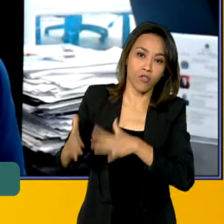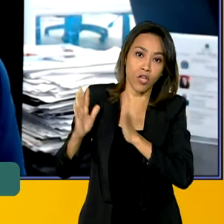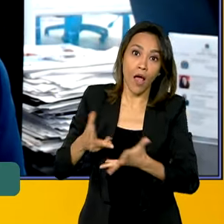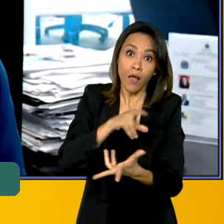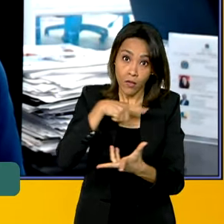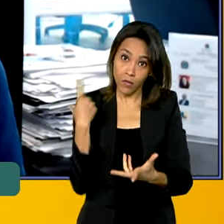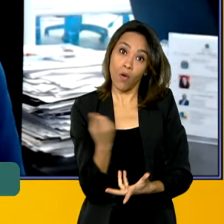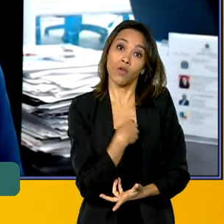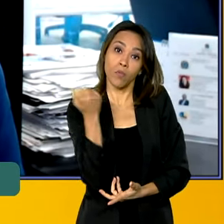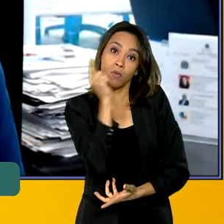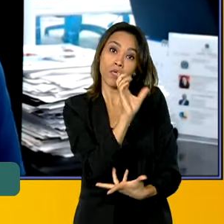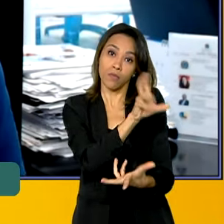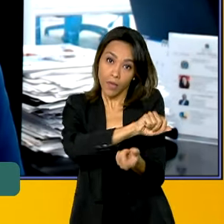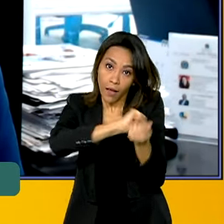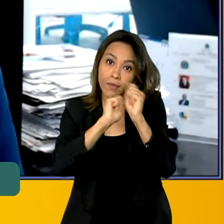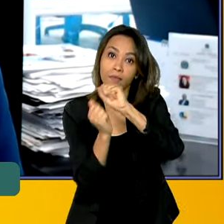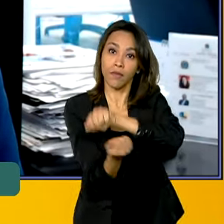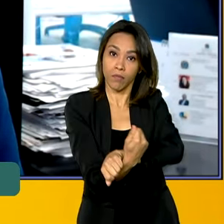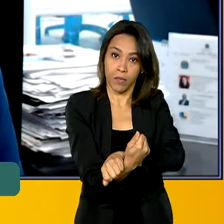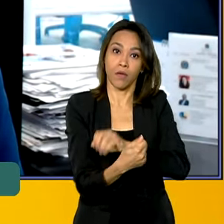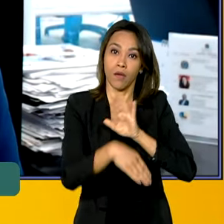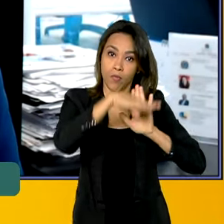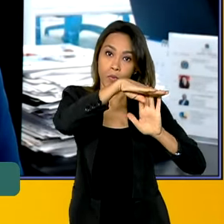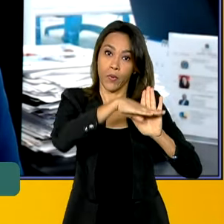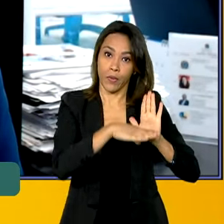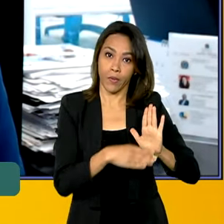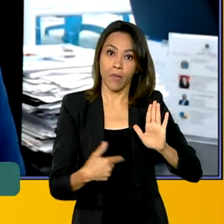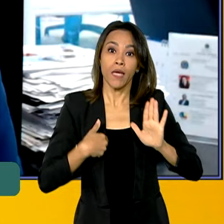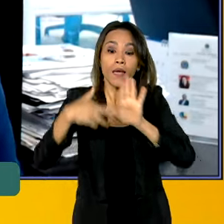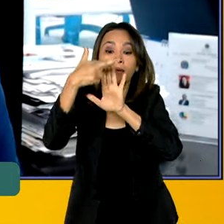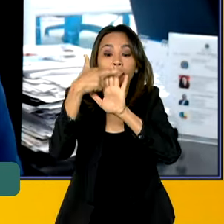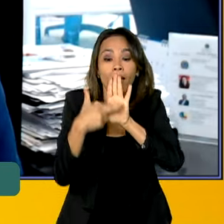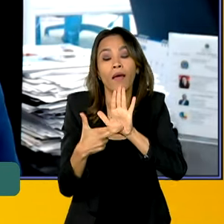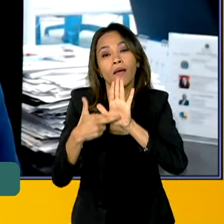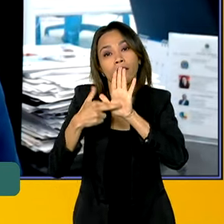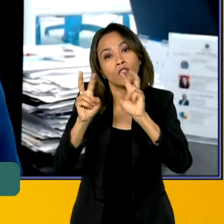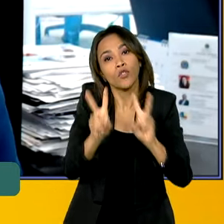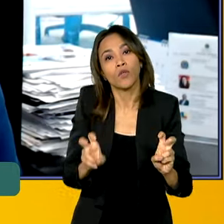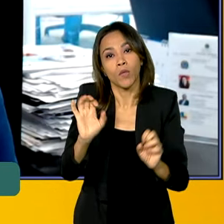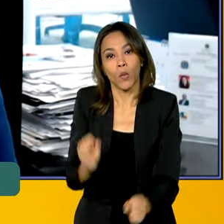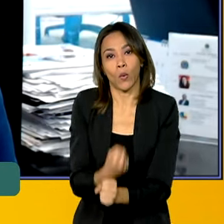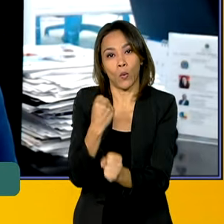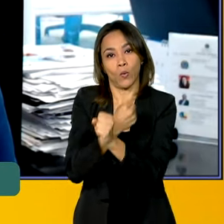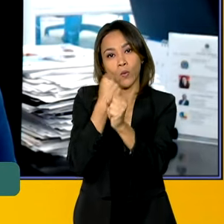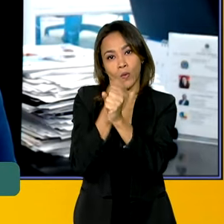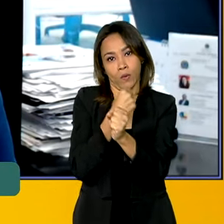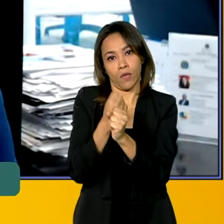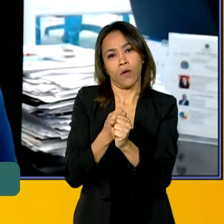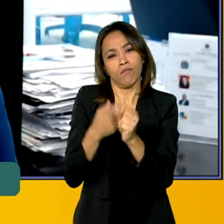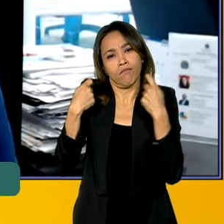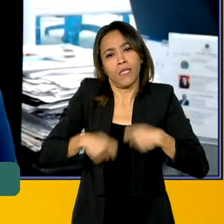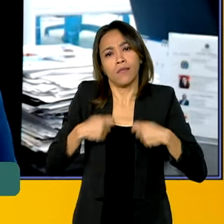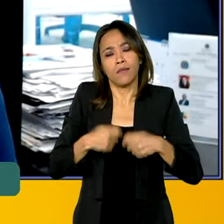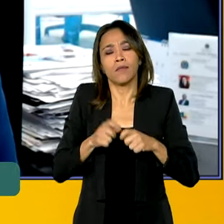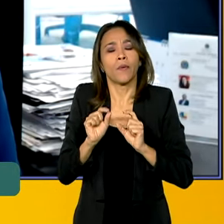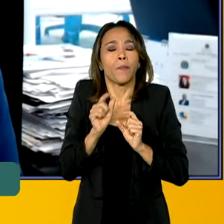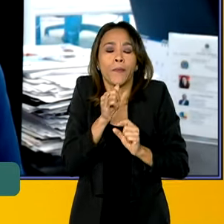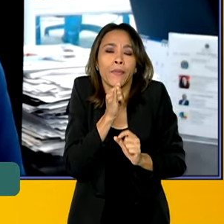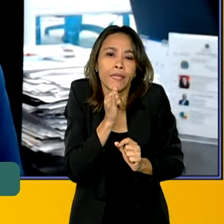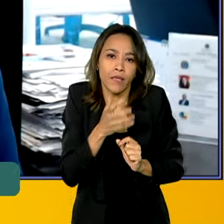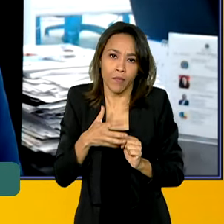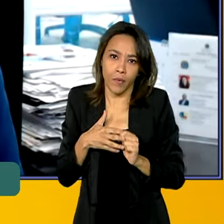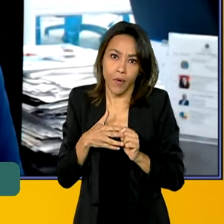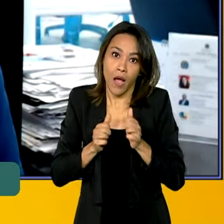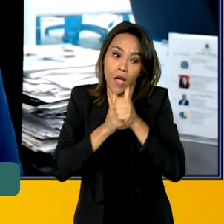também estamos fazendo para que os critérios de construção sejam também, acompanhem, por exemplo, os